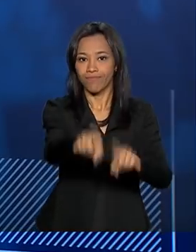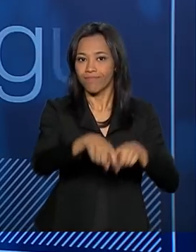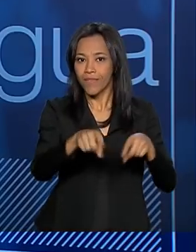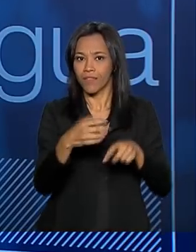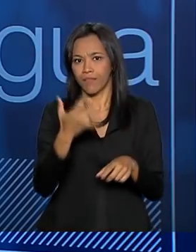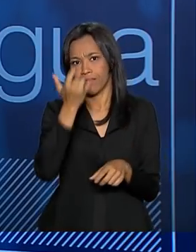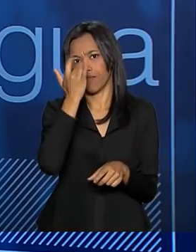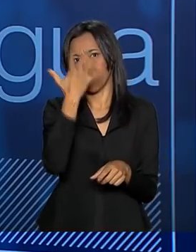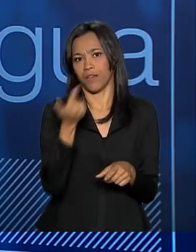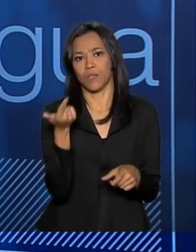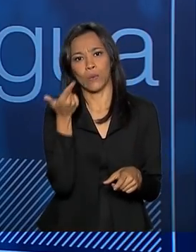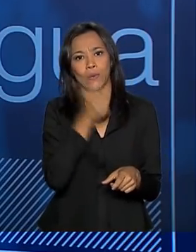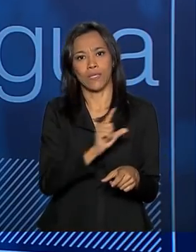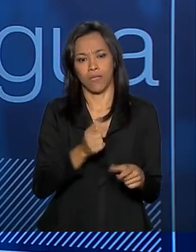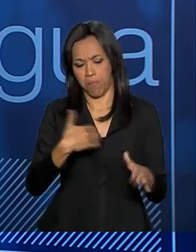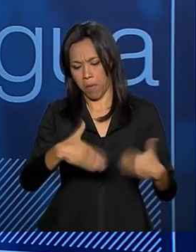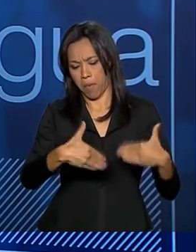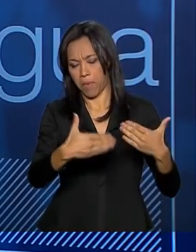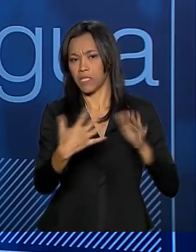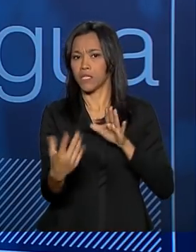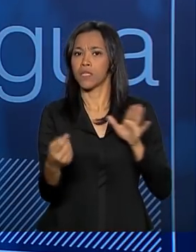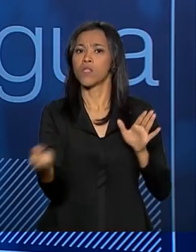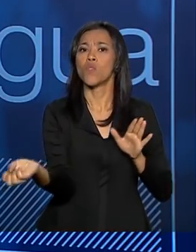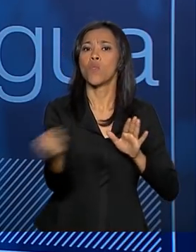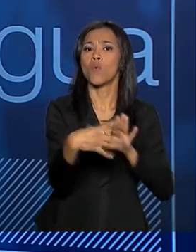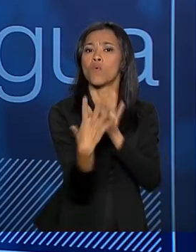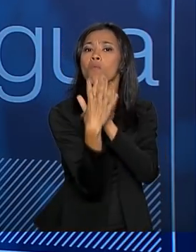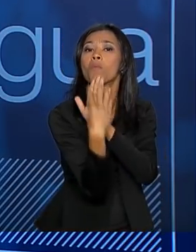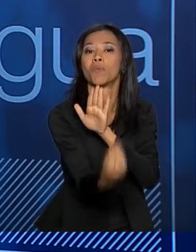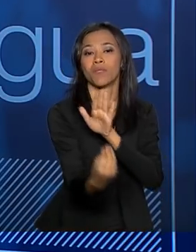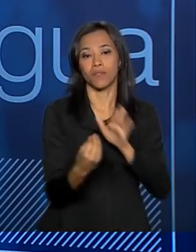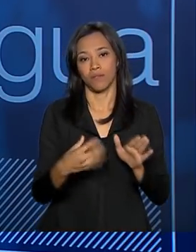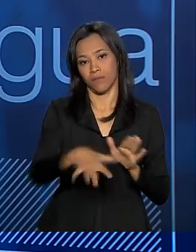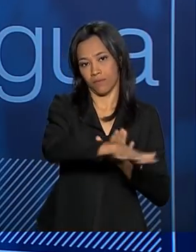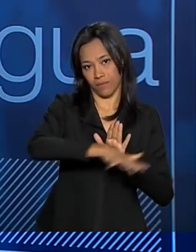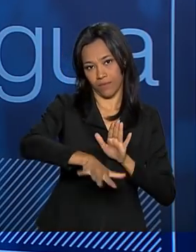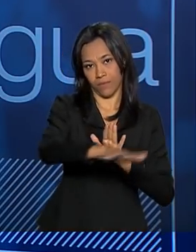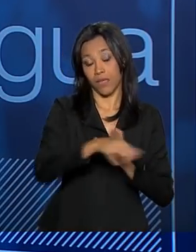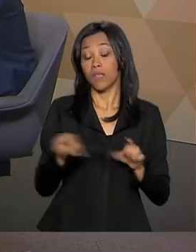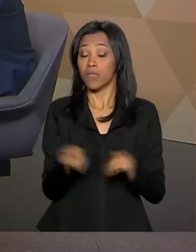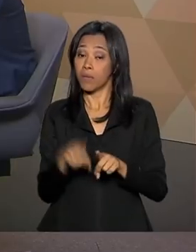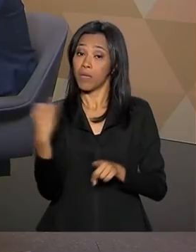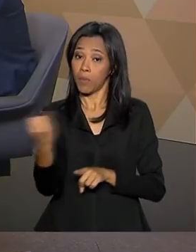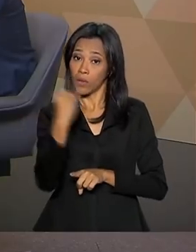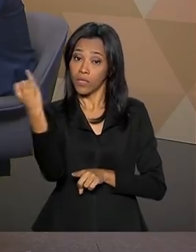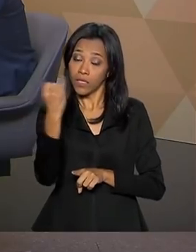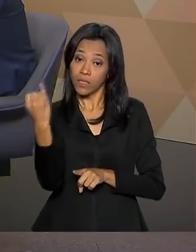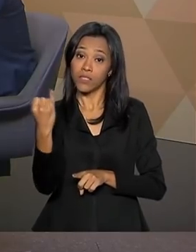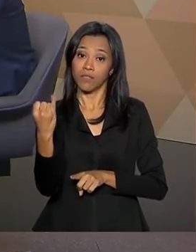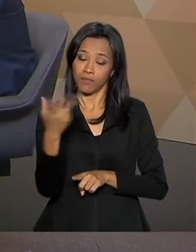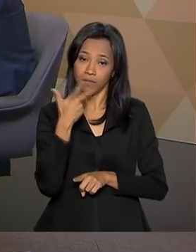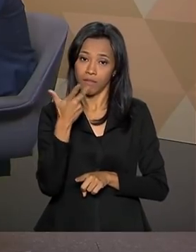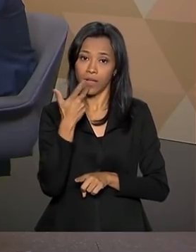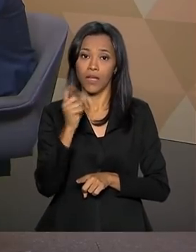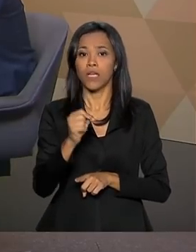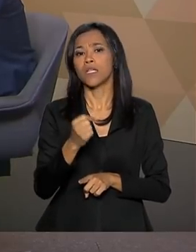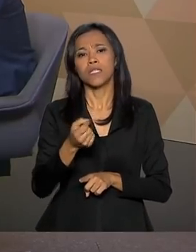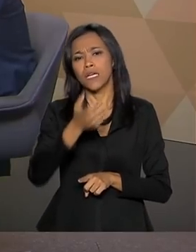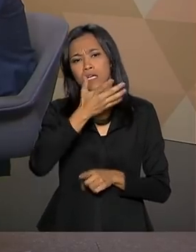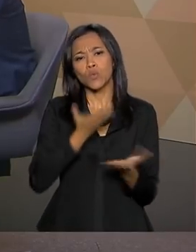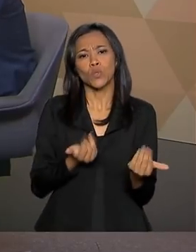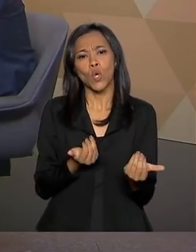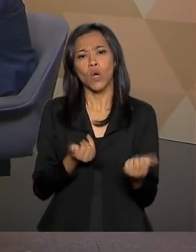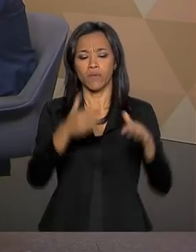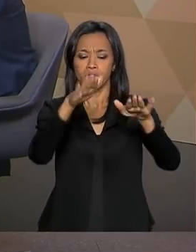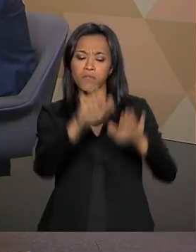facilmente esse novo modelo de negócio. Mas é importante também ressaltar a questão da fixação do homem no campo, do